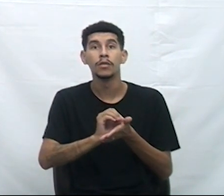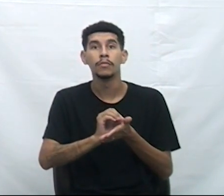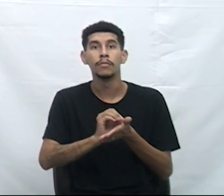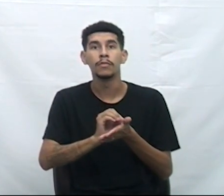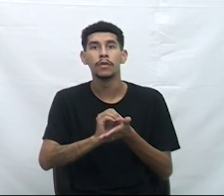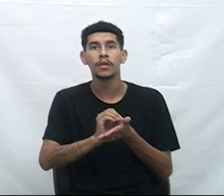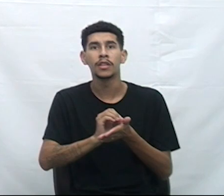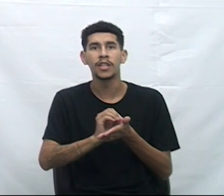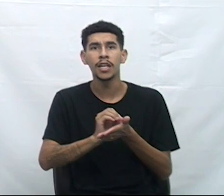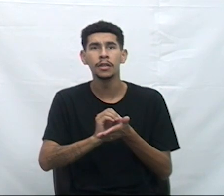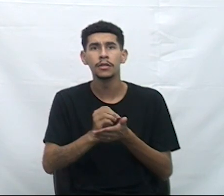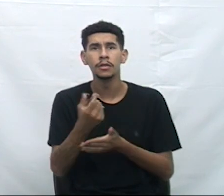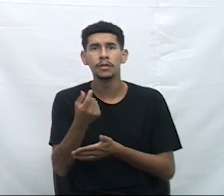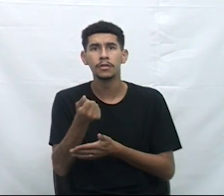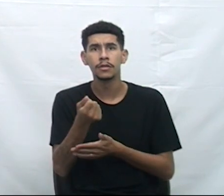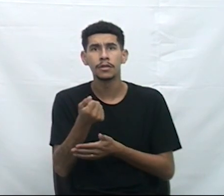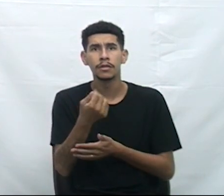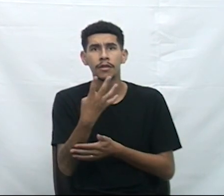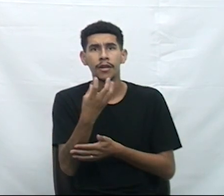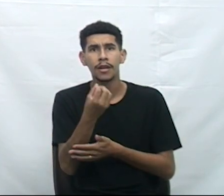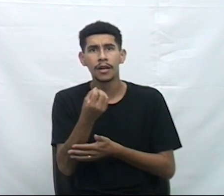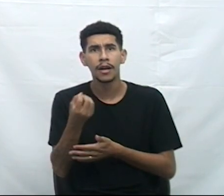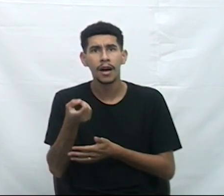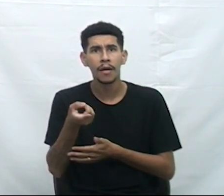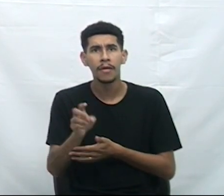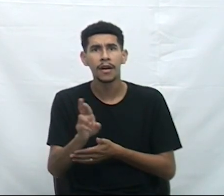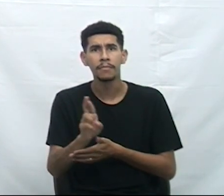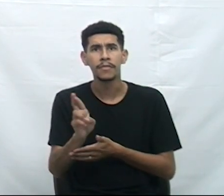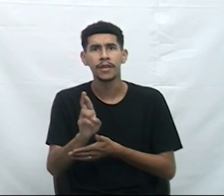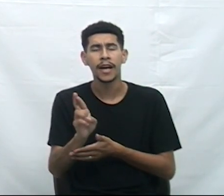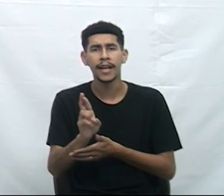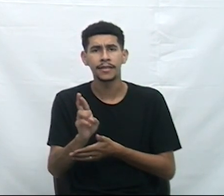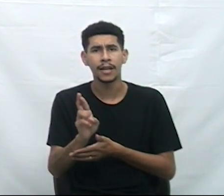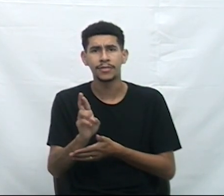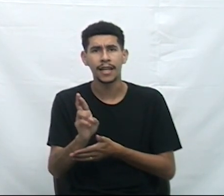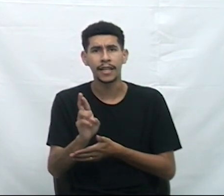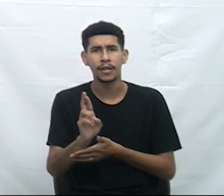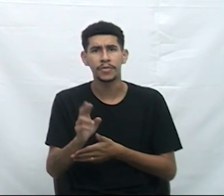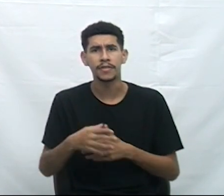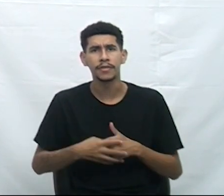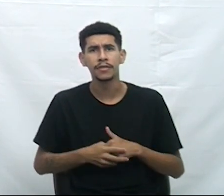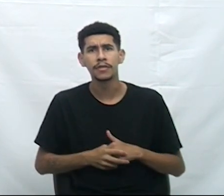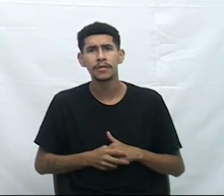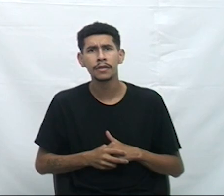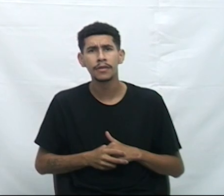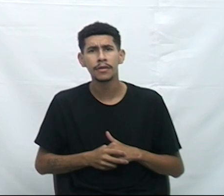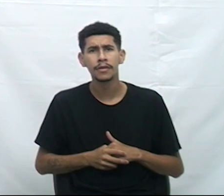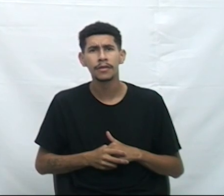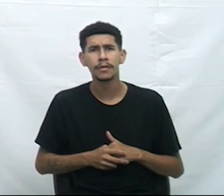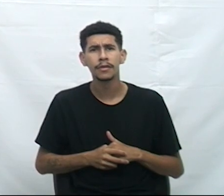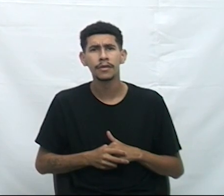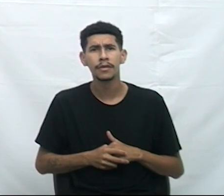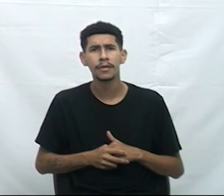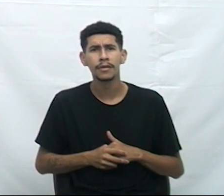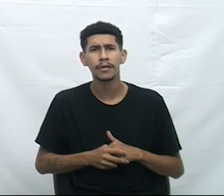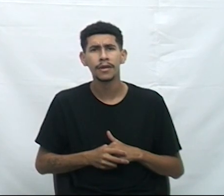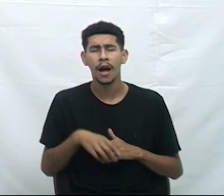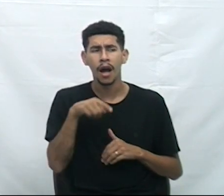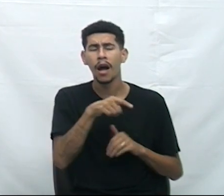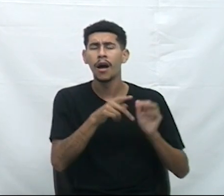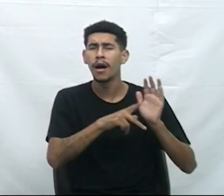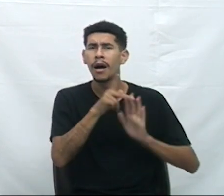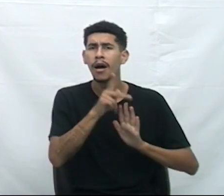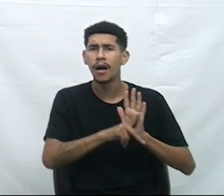400 mil reais, por conta de transposição de dotações e de outras providências. Esse projeto,